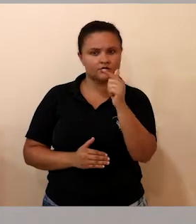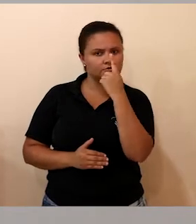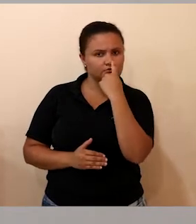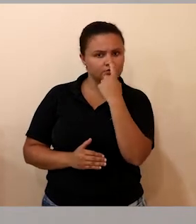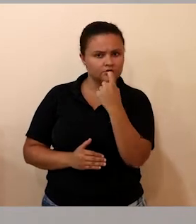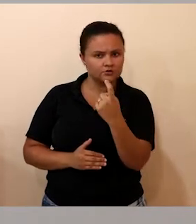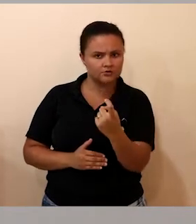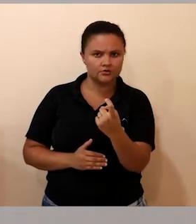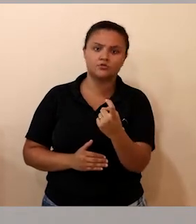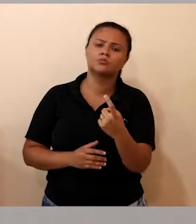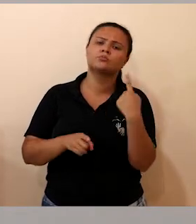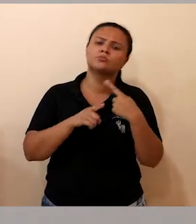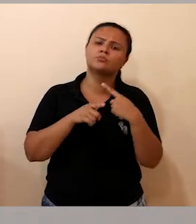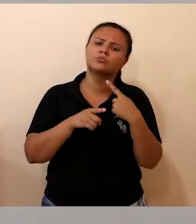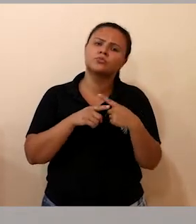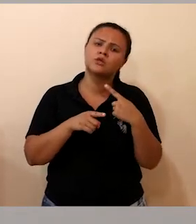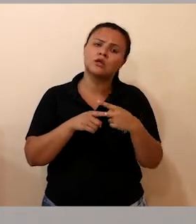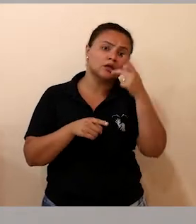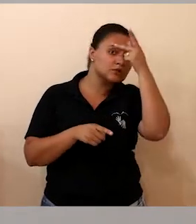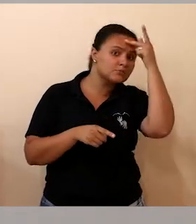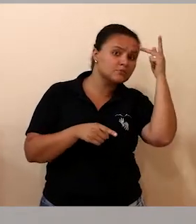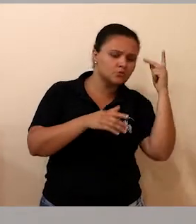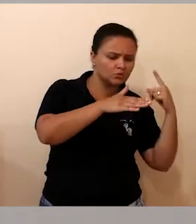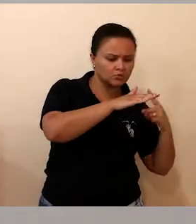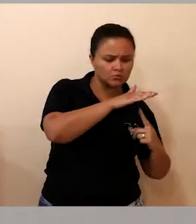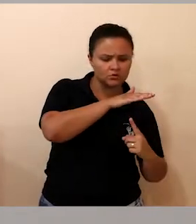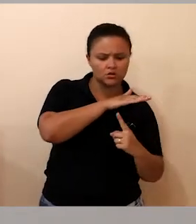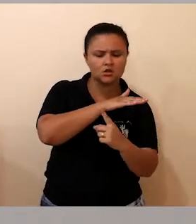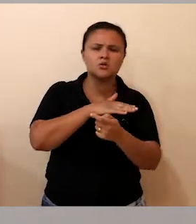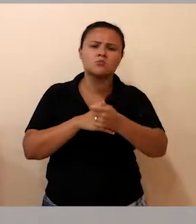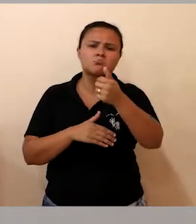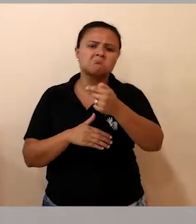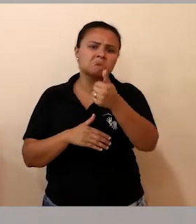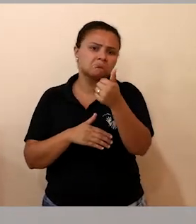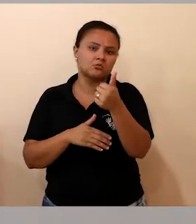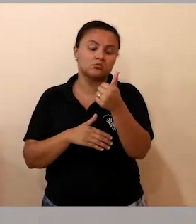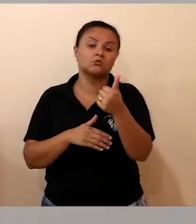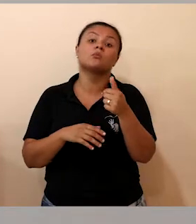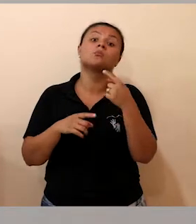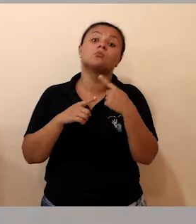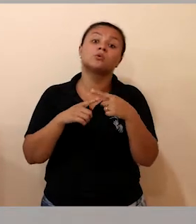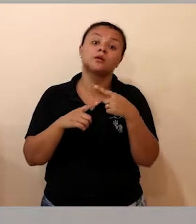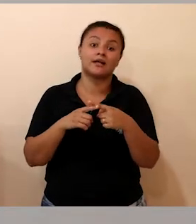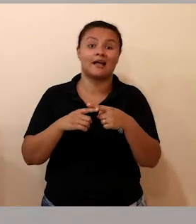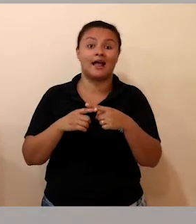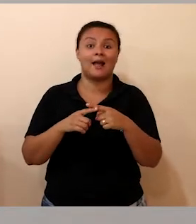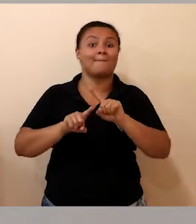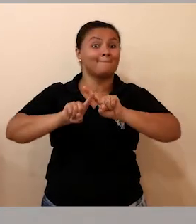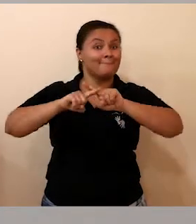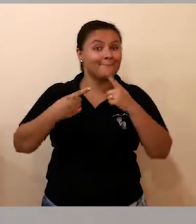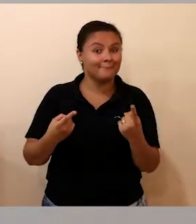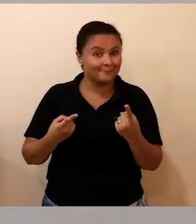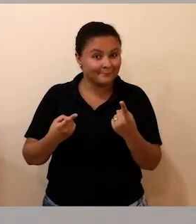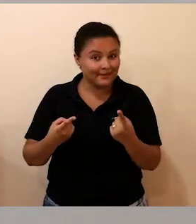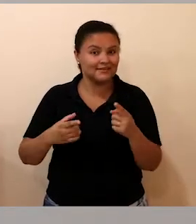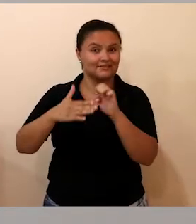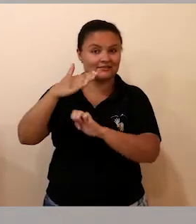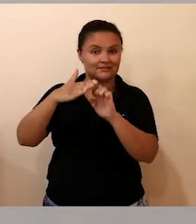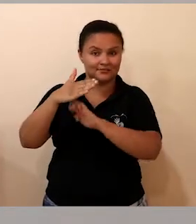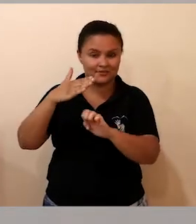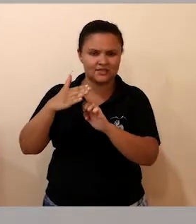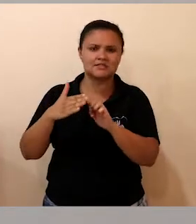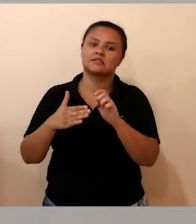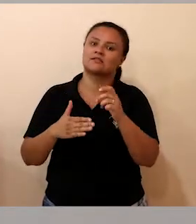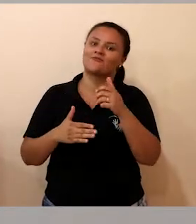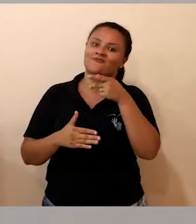Então, como a nossa demanda de pacientes não é muito alta, não produzimos também muito lixo. Mas a empresa faz o contrato de 10 kg por mês. Então, independente,